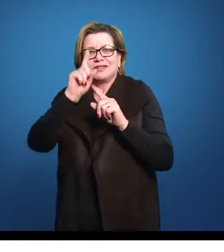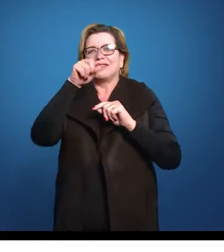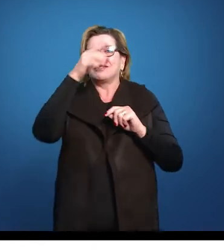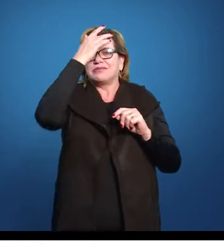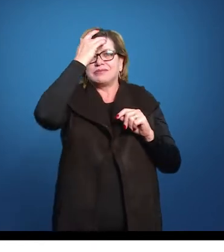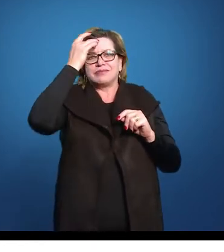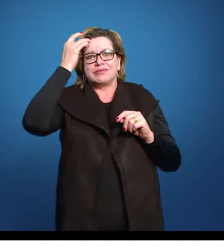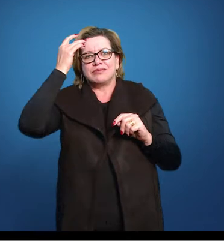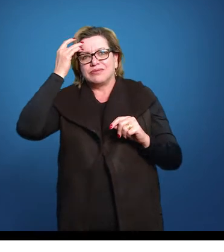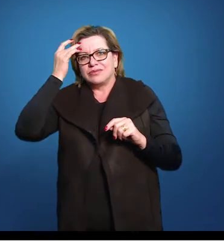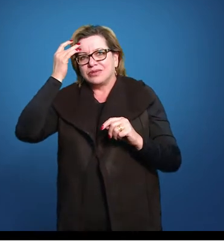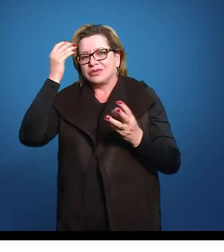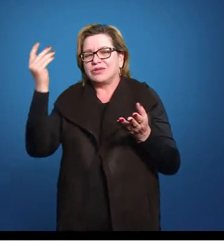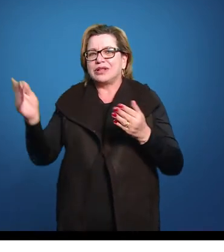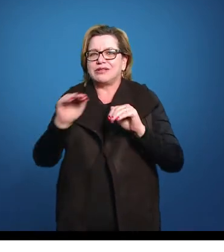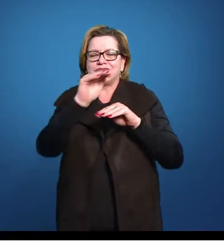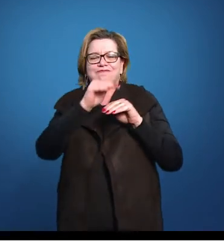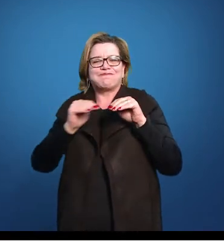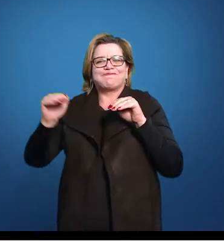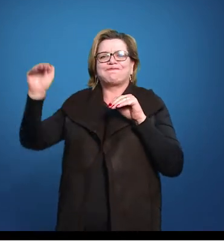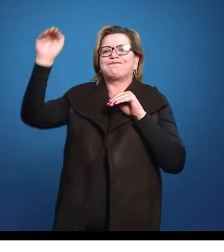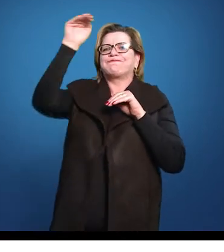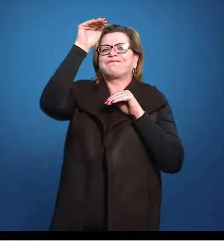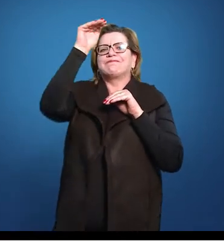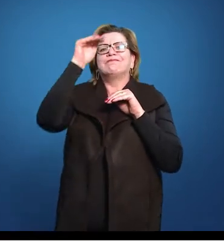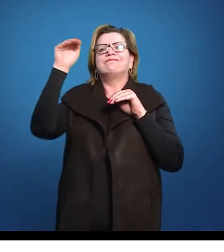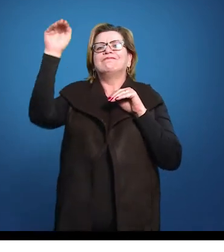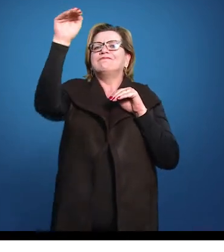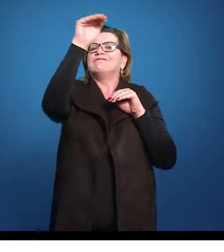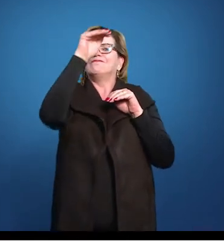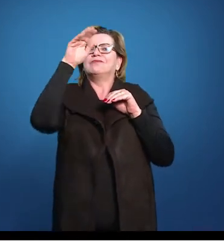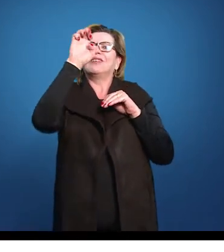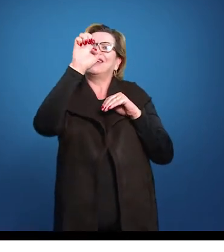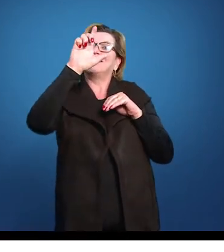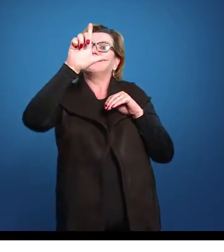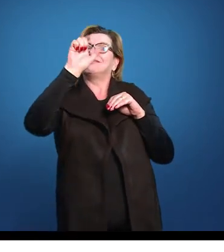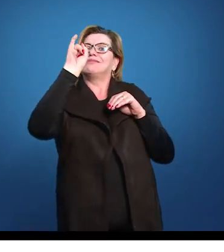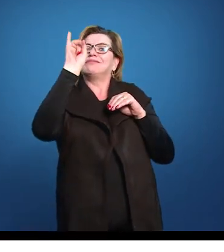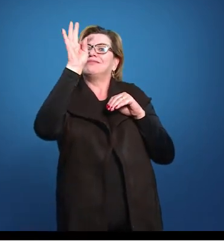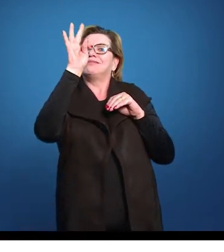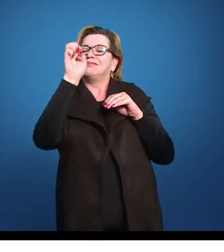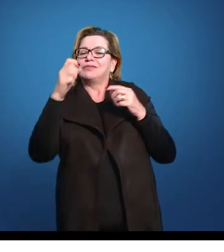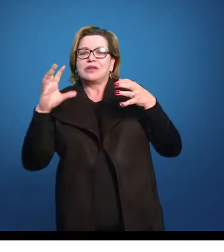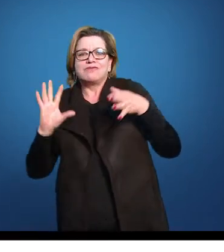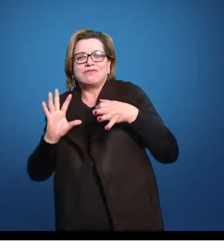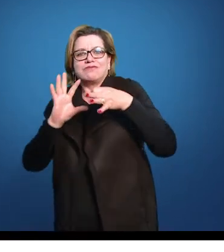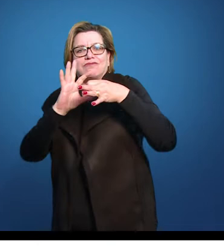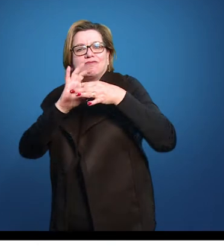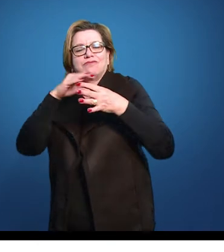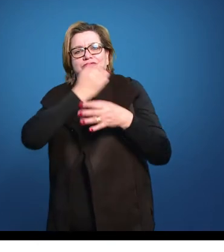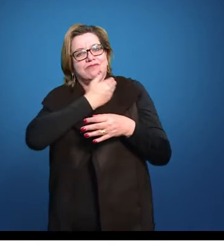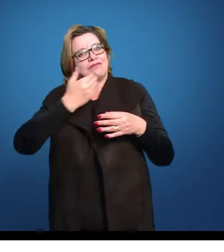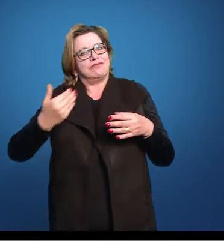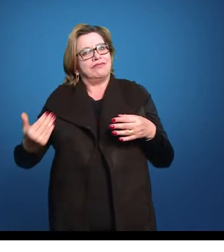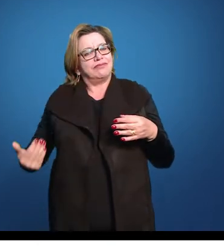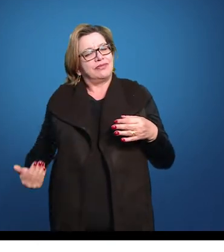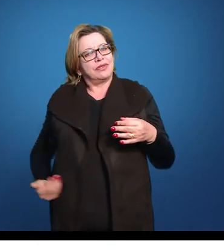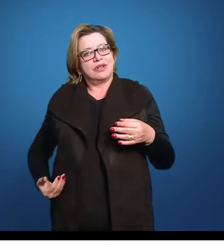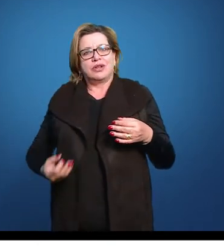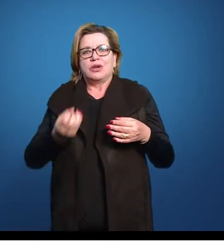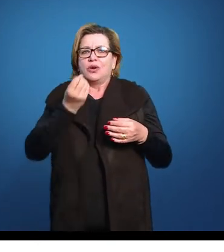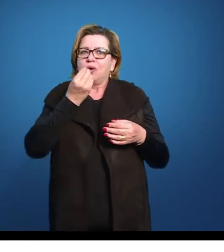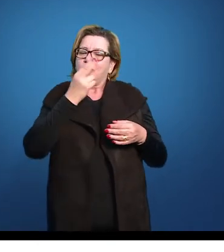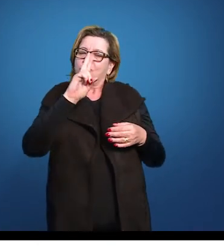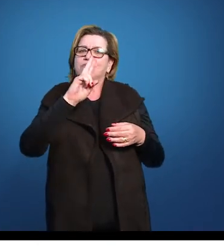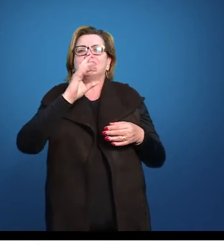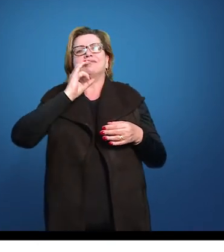pessoas ligadas a uma elite cultural, de uma forma geral, tanto elas ligadas ao governo, com cargos públicos, ou com